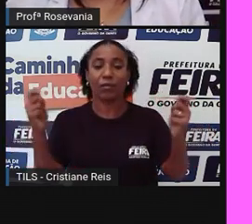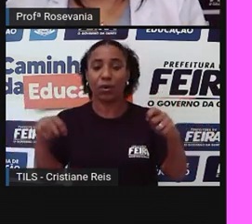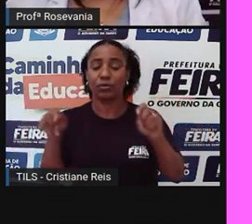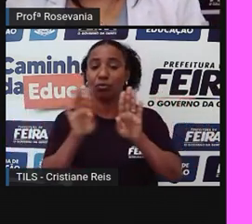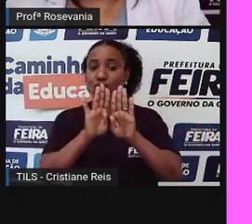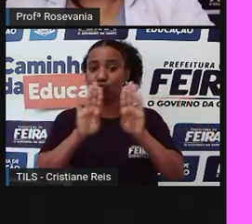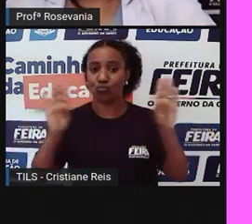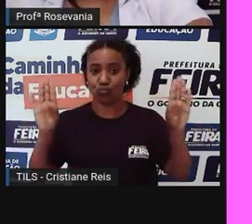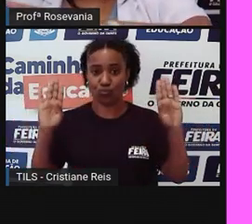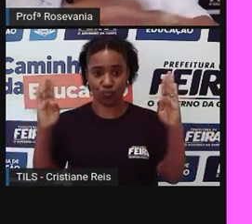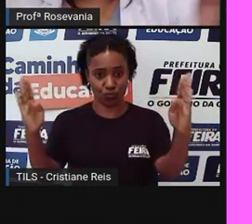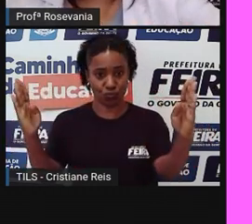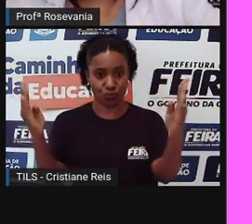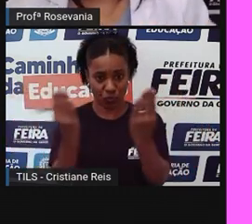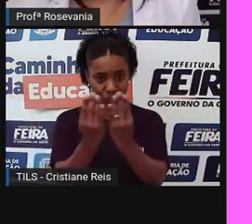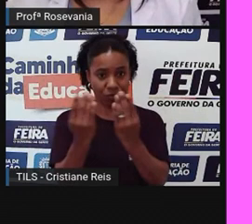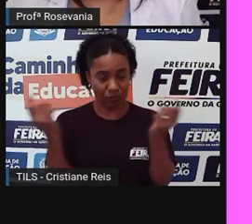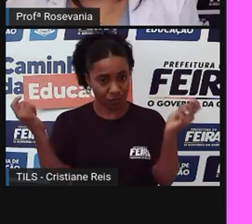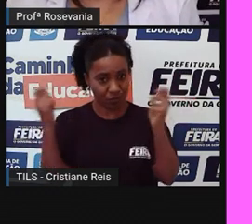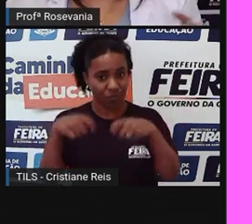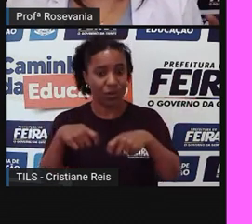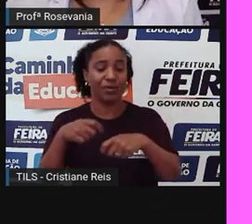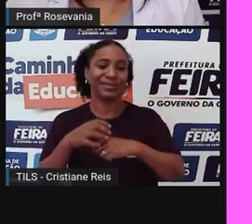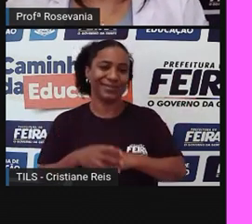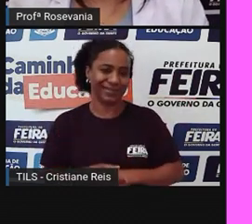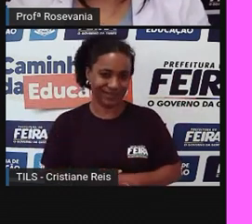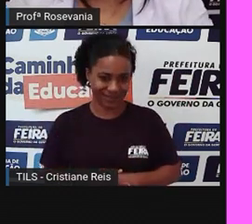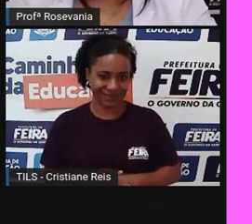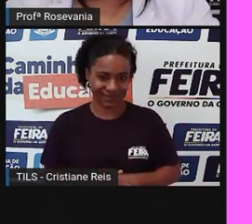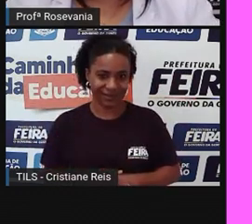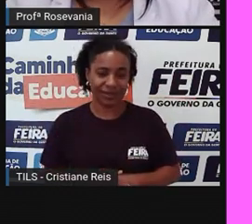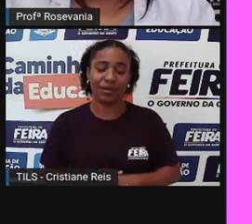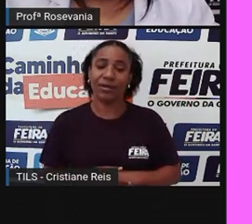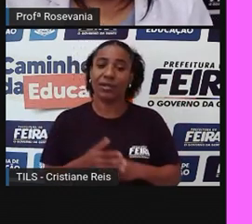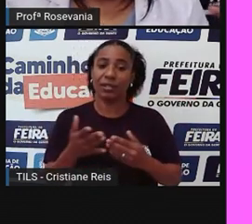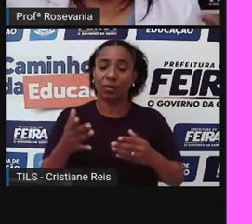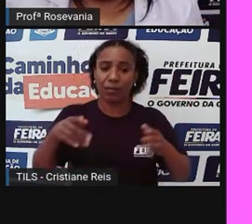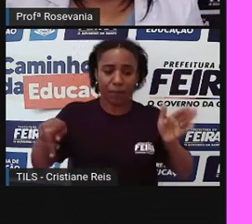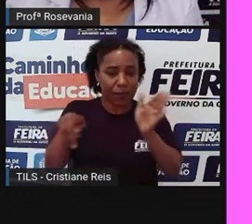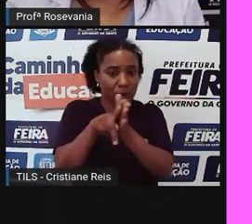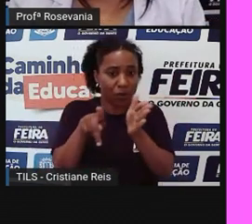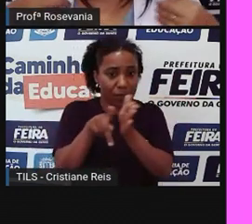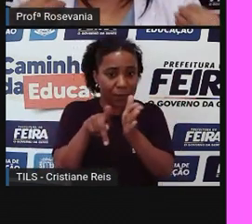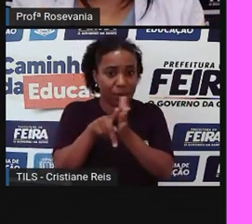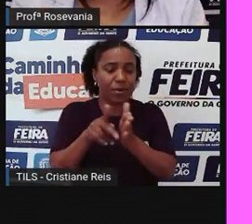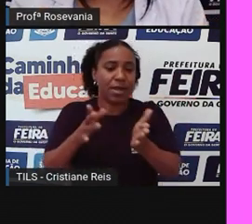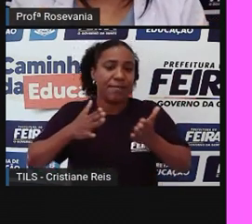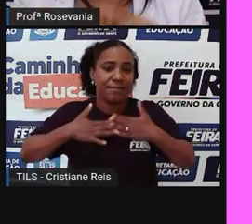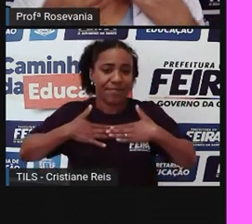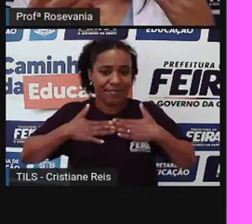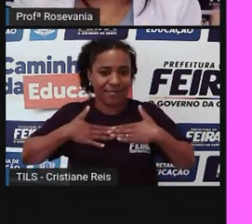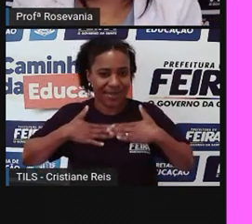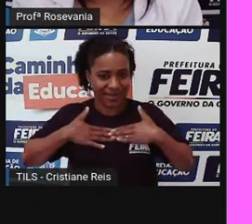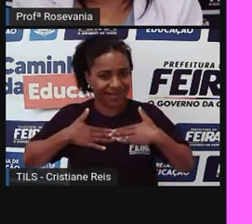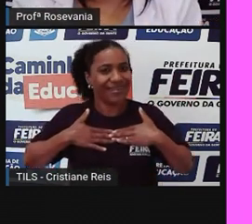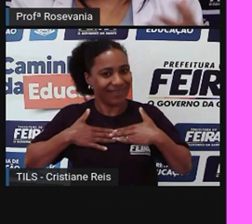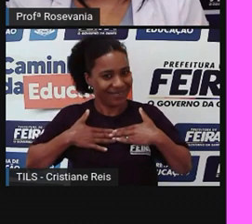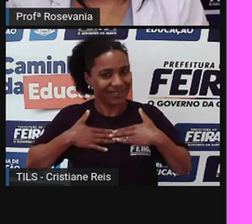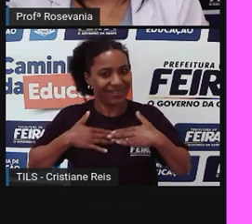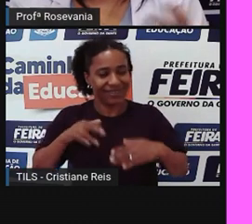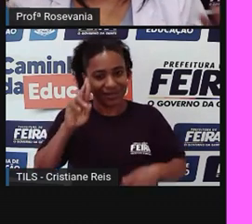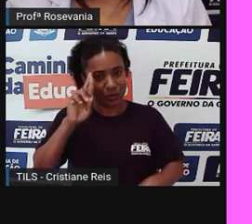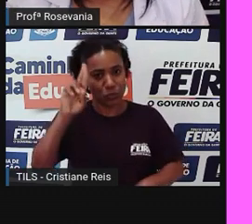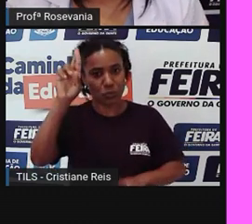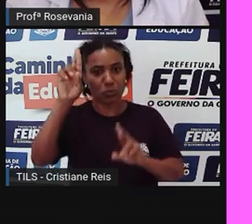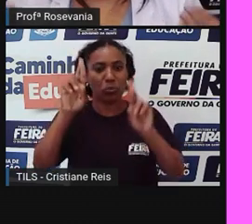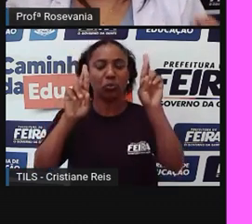pode botar uma cerca para delimitar ali o espaço. Então, aquele espaço delimitado que tem um dono, que exerce um poder ali